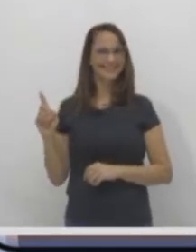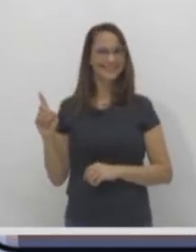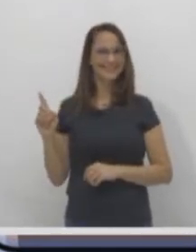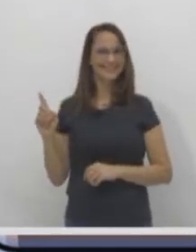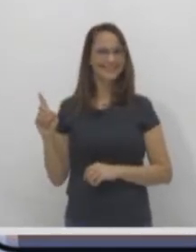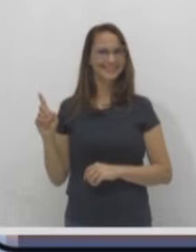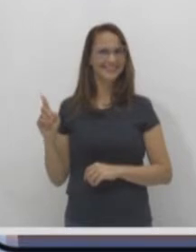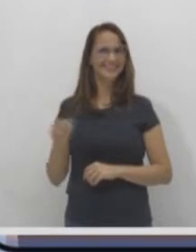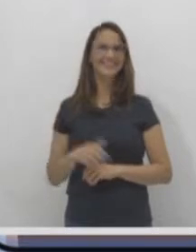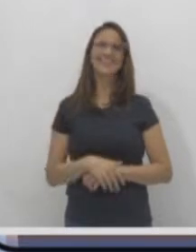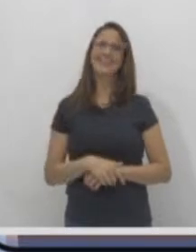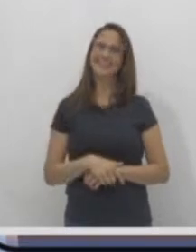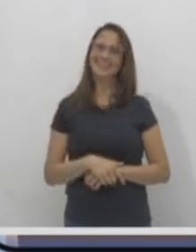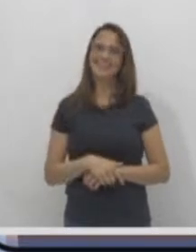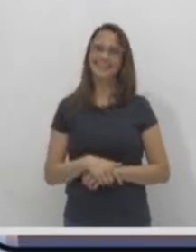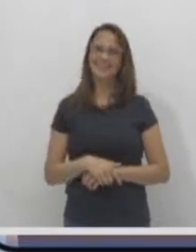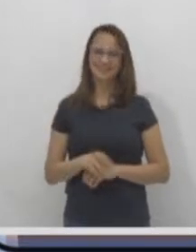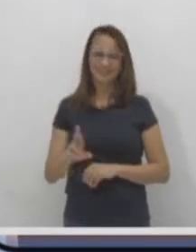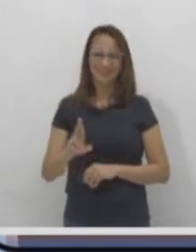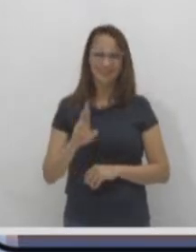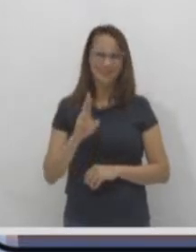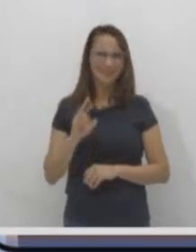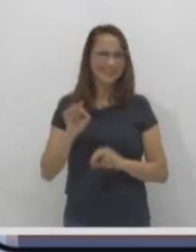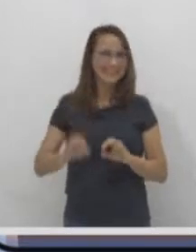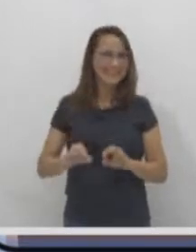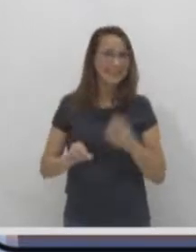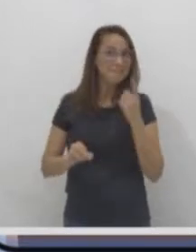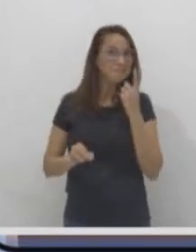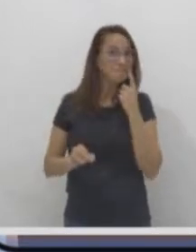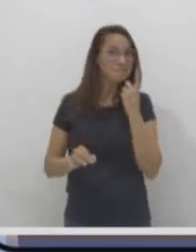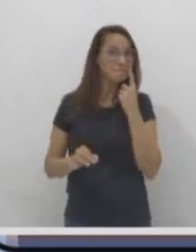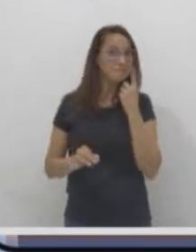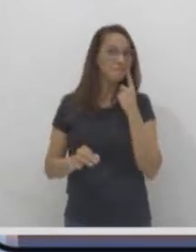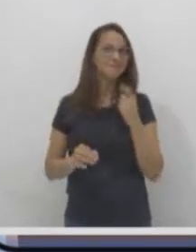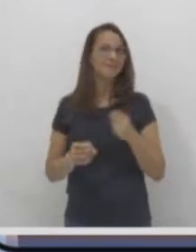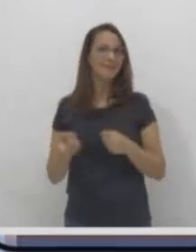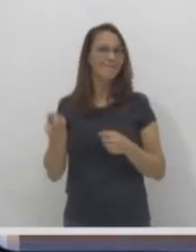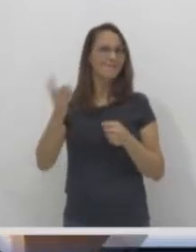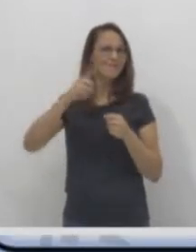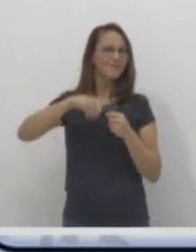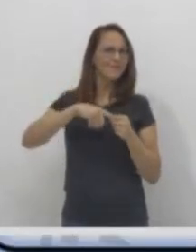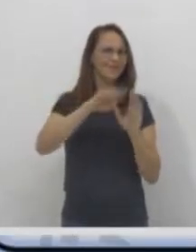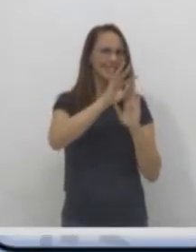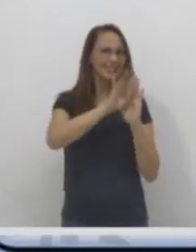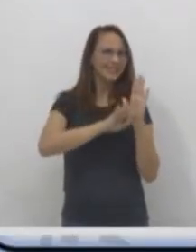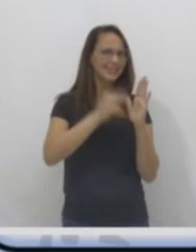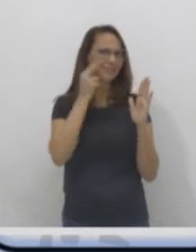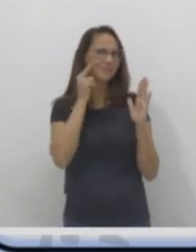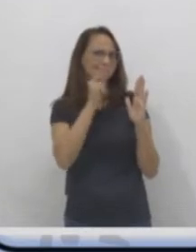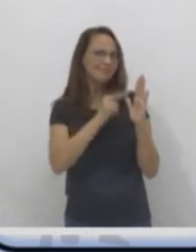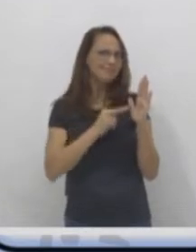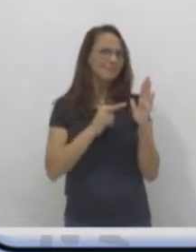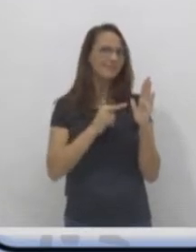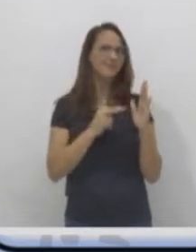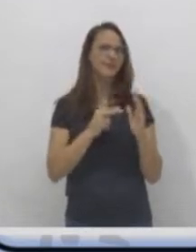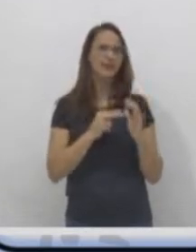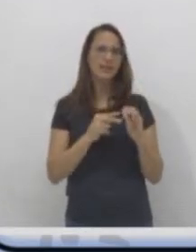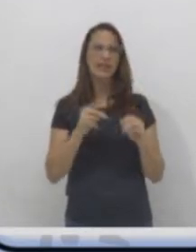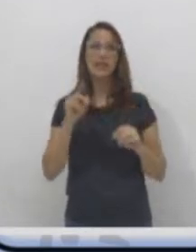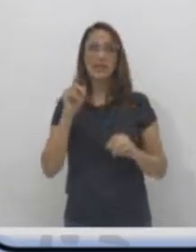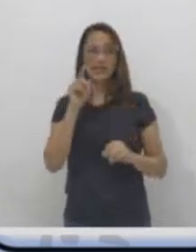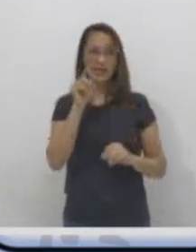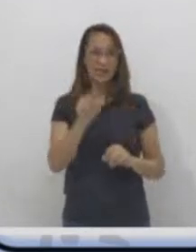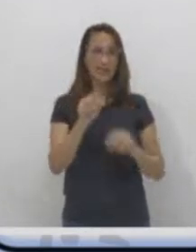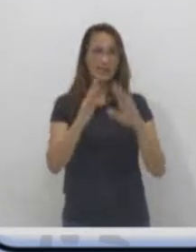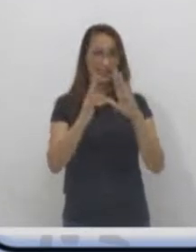Vamos ver se a resposta realmente está certa. Vamos ver se é a casa de caco. Vamos voltar lá para o texto, vamos dar uma olhadinha rapidinho. Essa casa